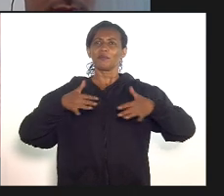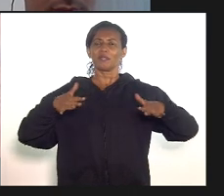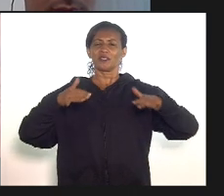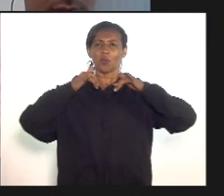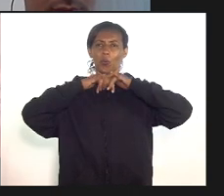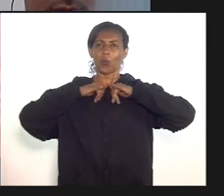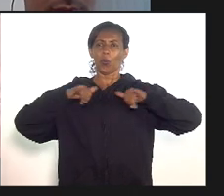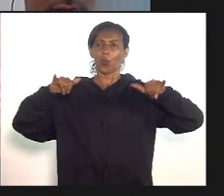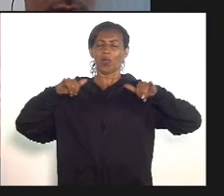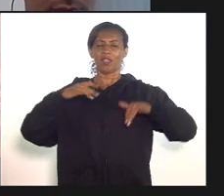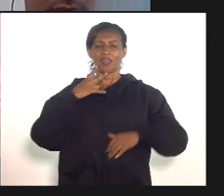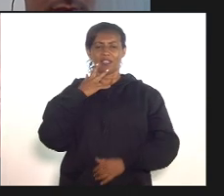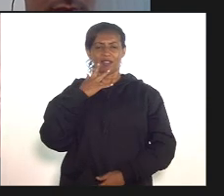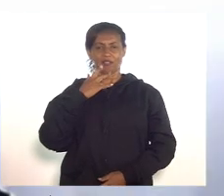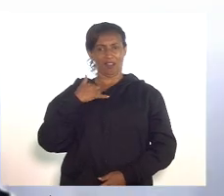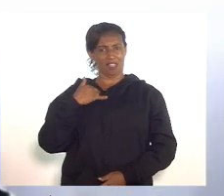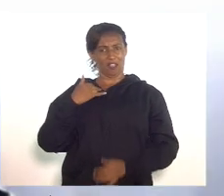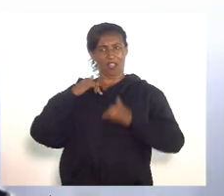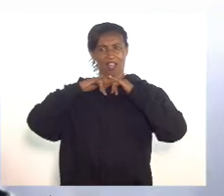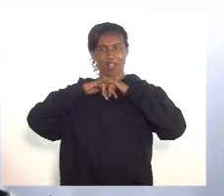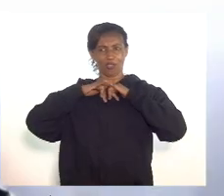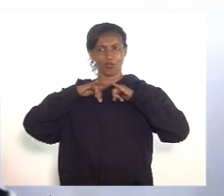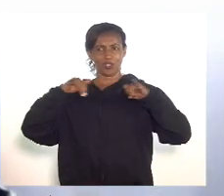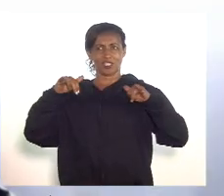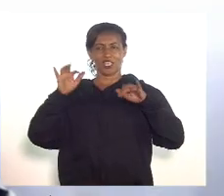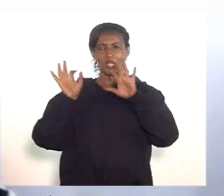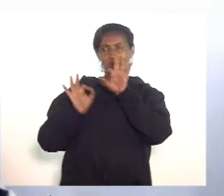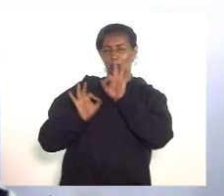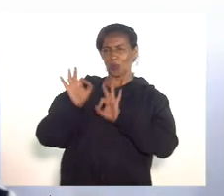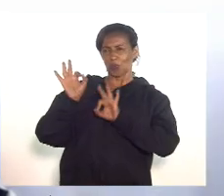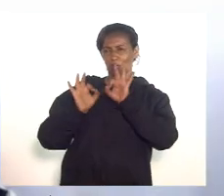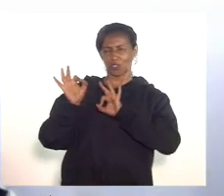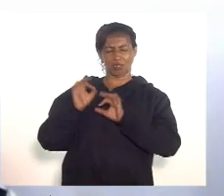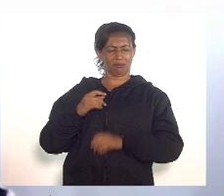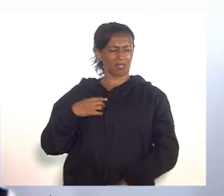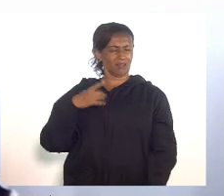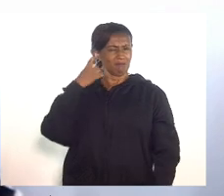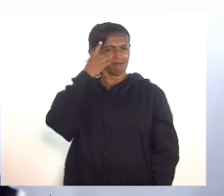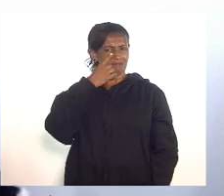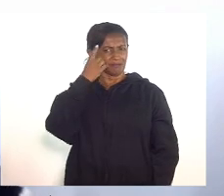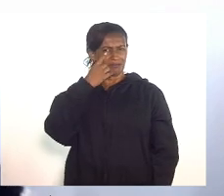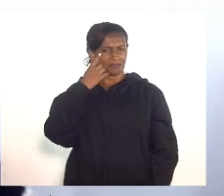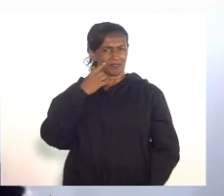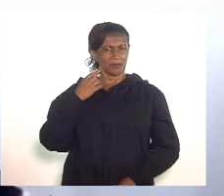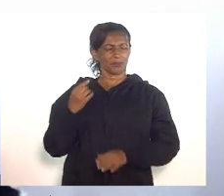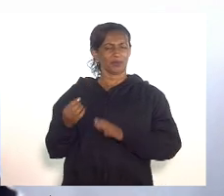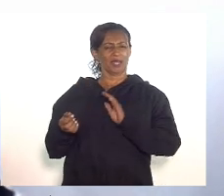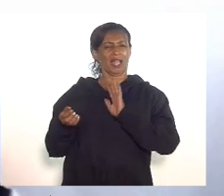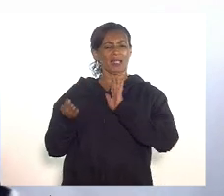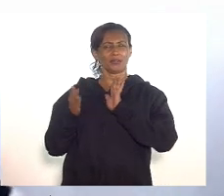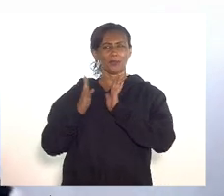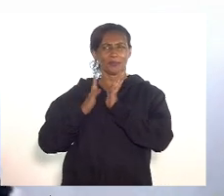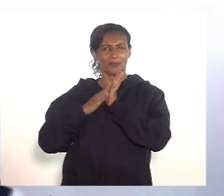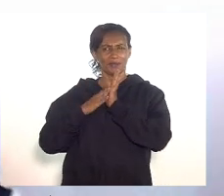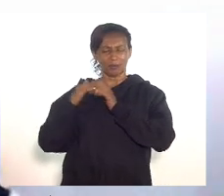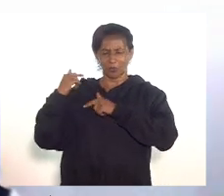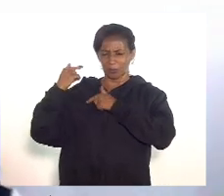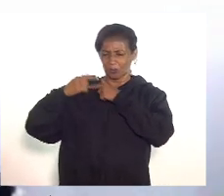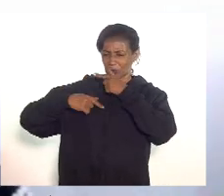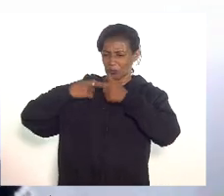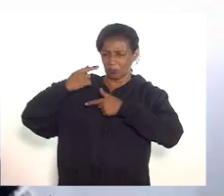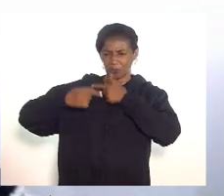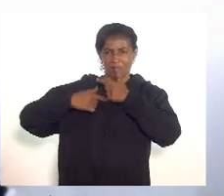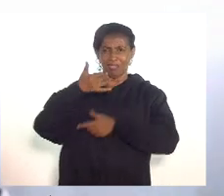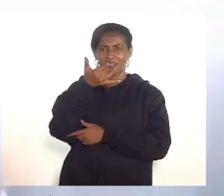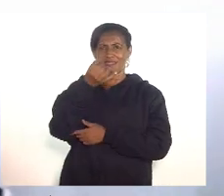anuncie o projeto foi deputado por muitos mandatos foi nosso companheiro do PDT por mais de 10